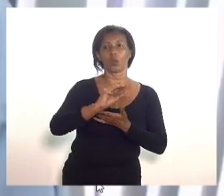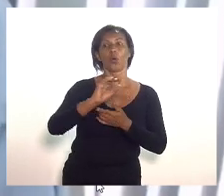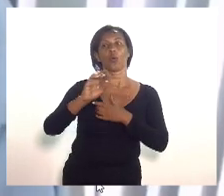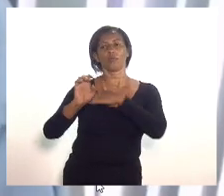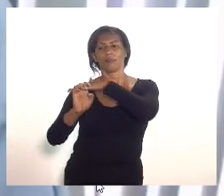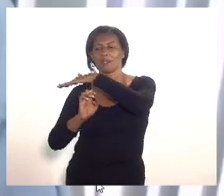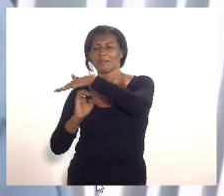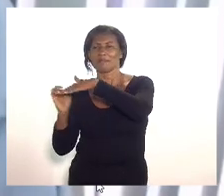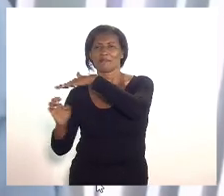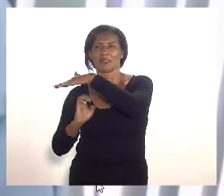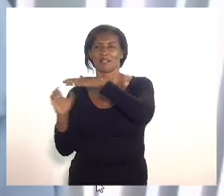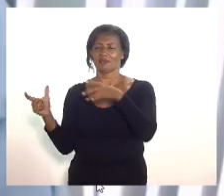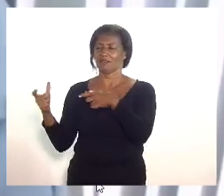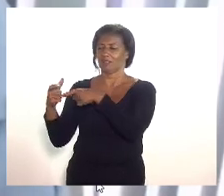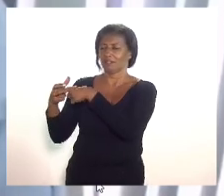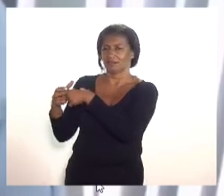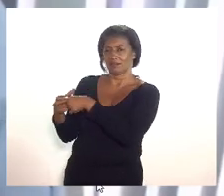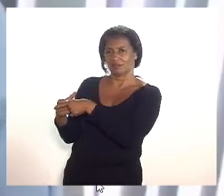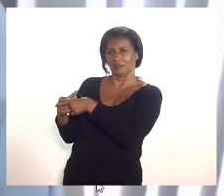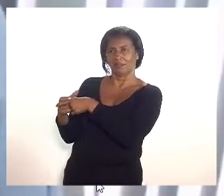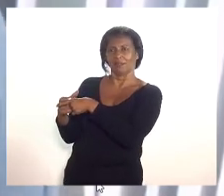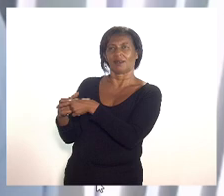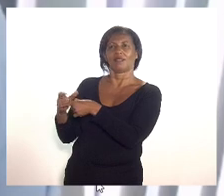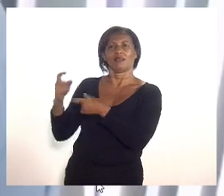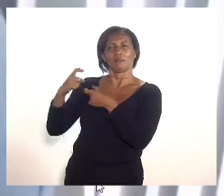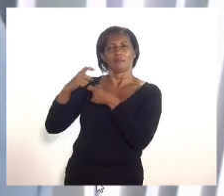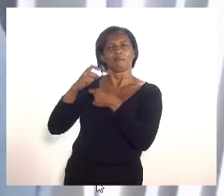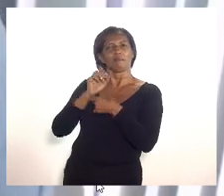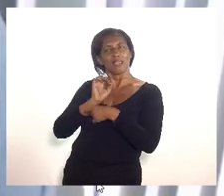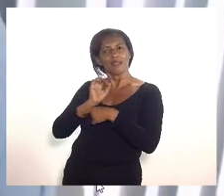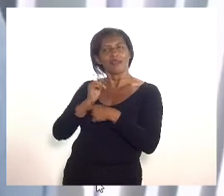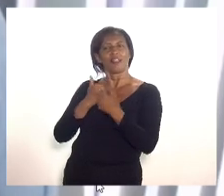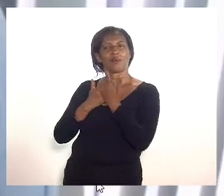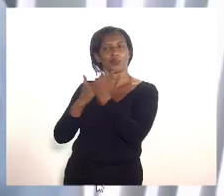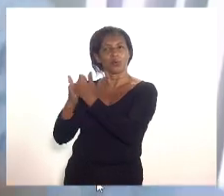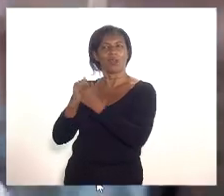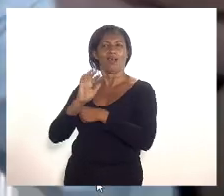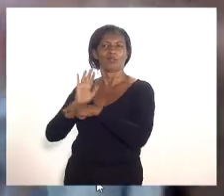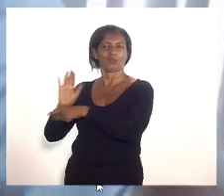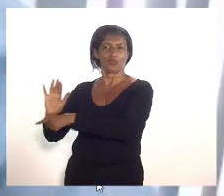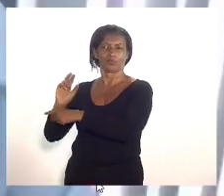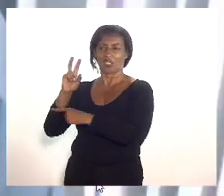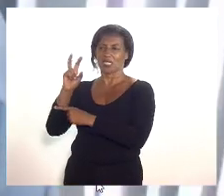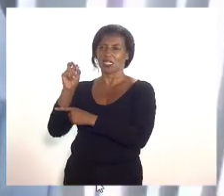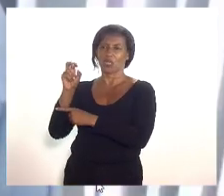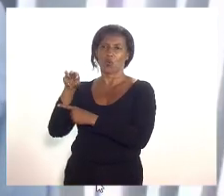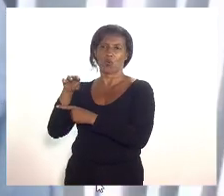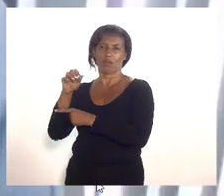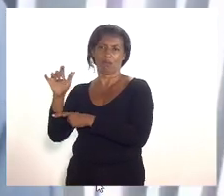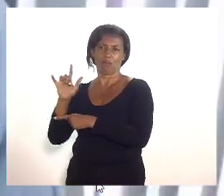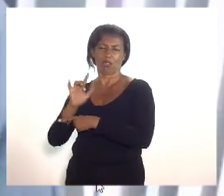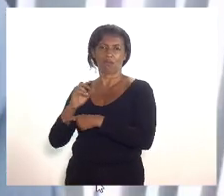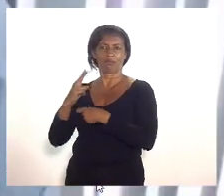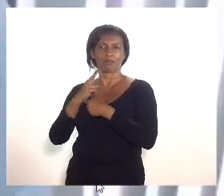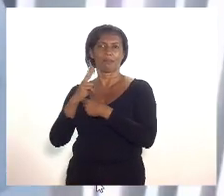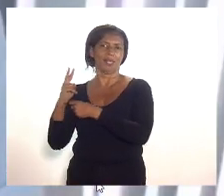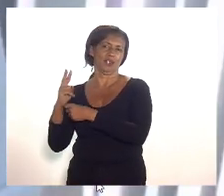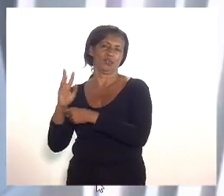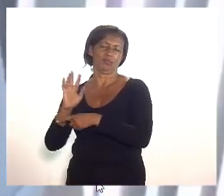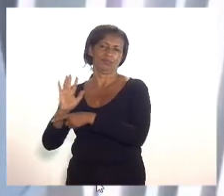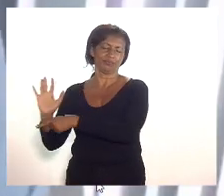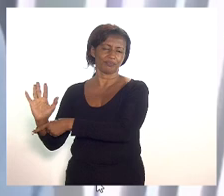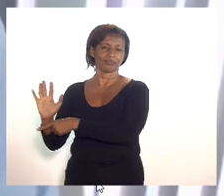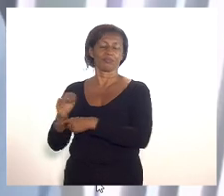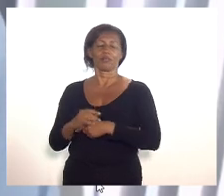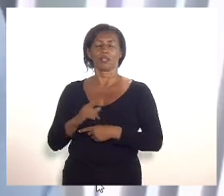pequenas empresas linha de crédito aliás salvo engano de até 50 mil reais de acordo com os critérios que foram fixados o que ele